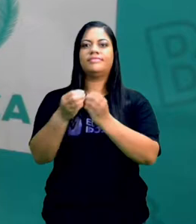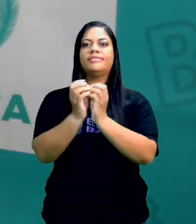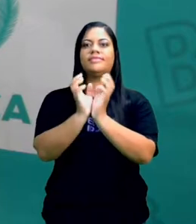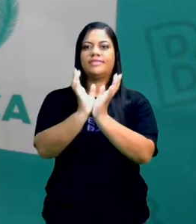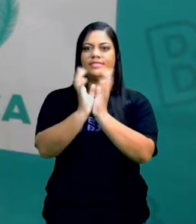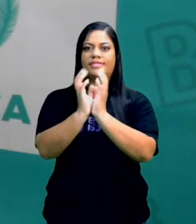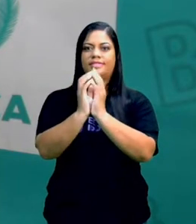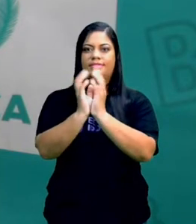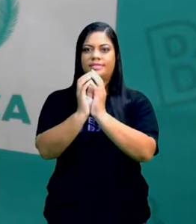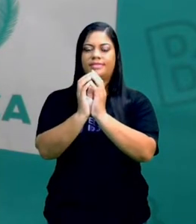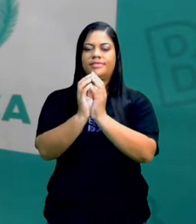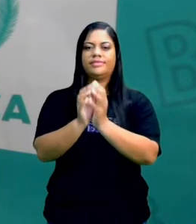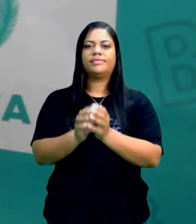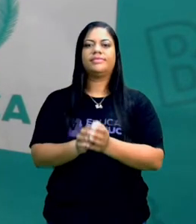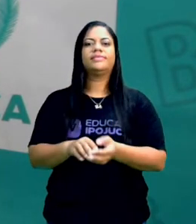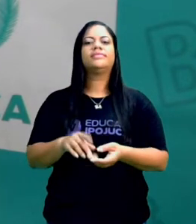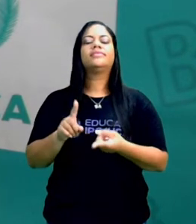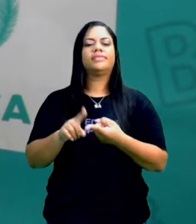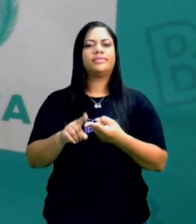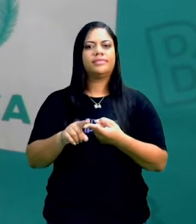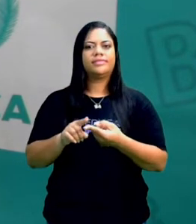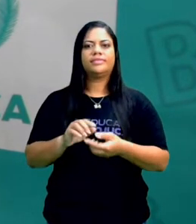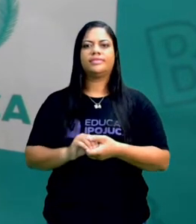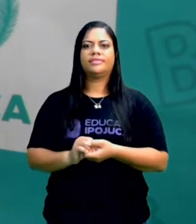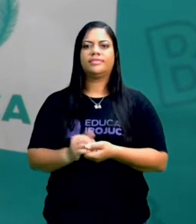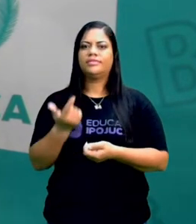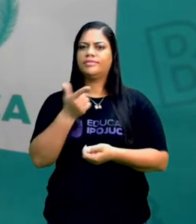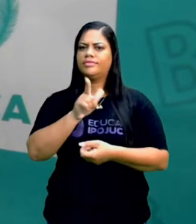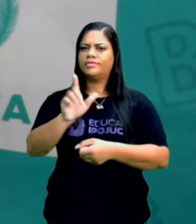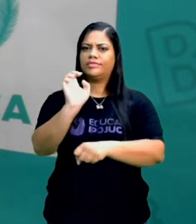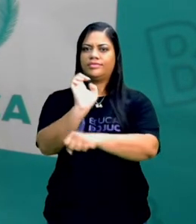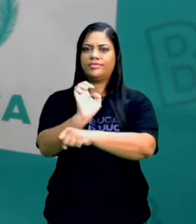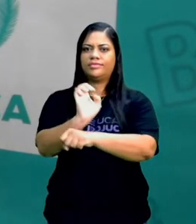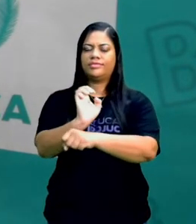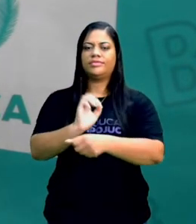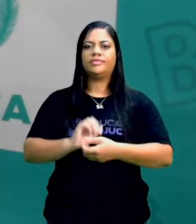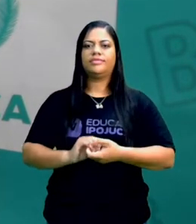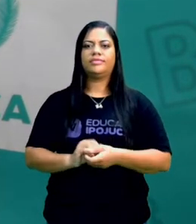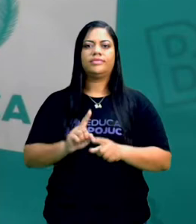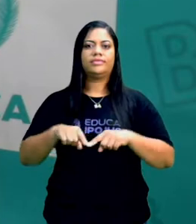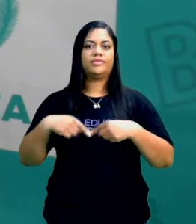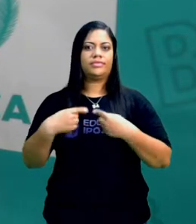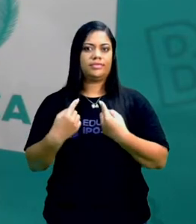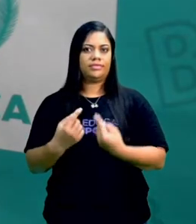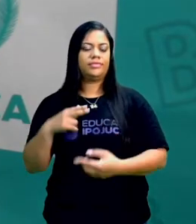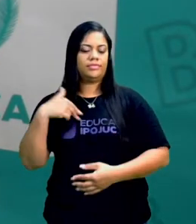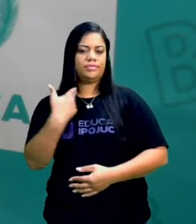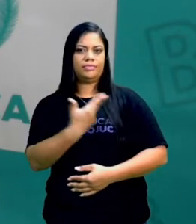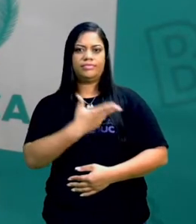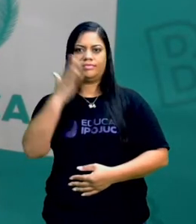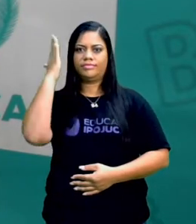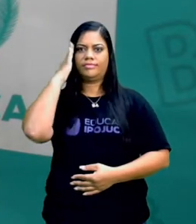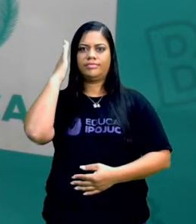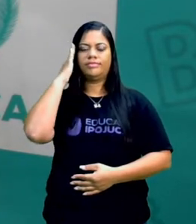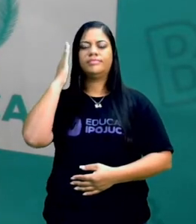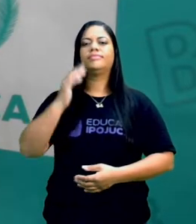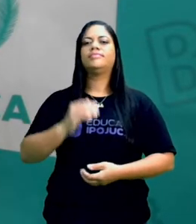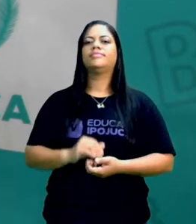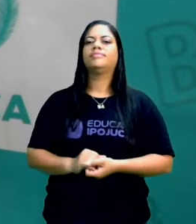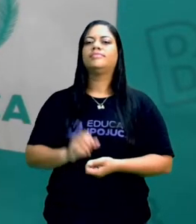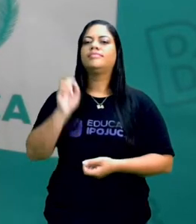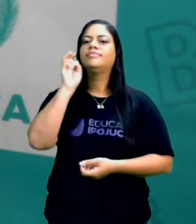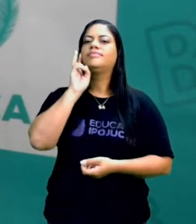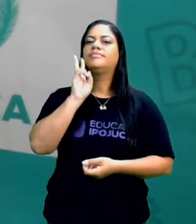Recife. E assim também vai estar nos outros estados. Para que a gente possa entender um pouquinho mais, vamos